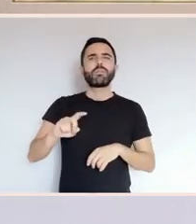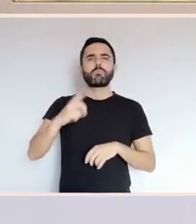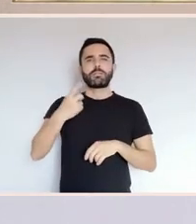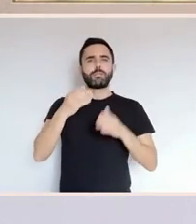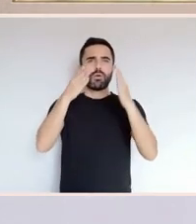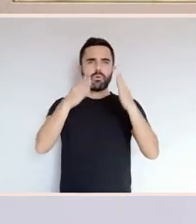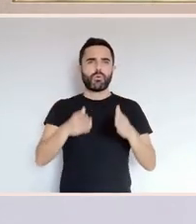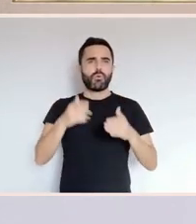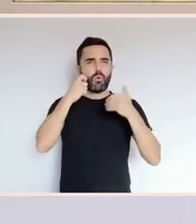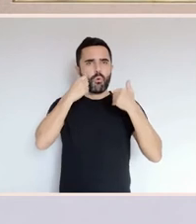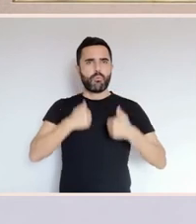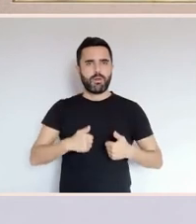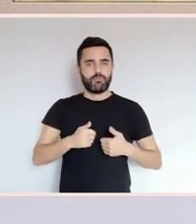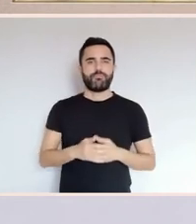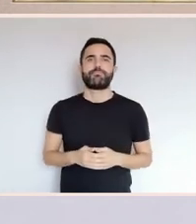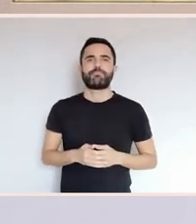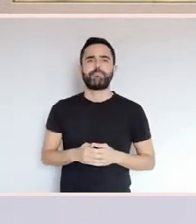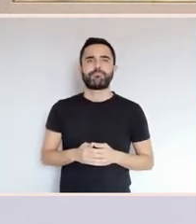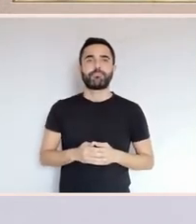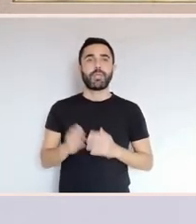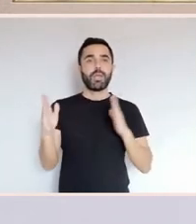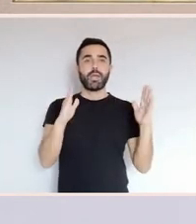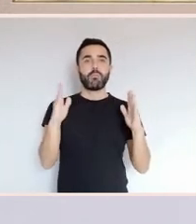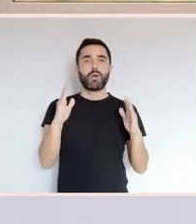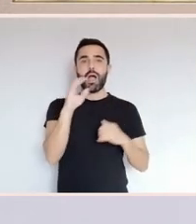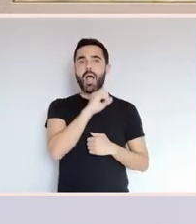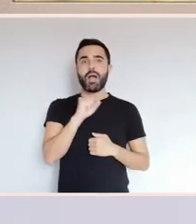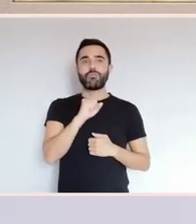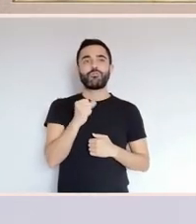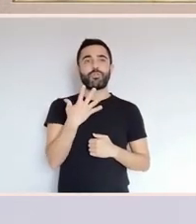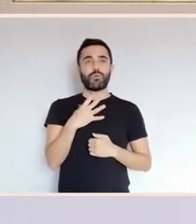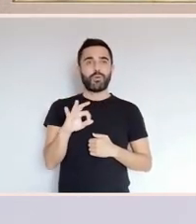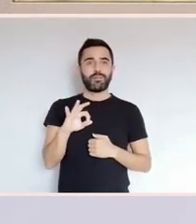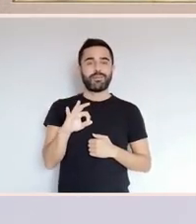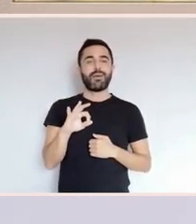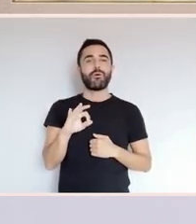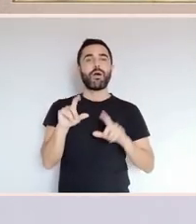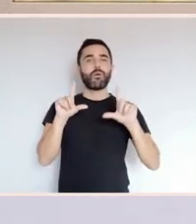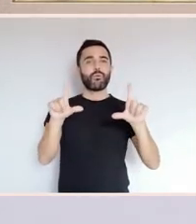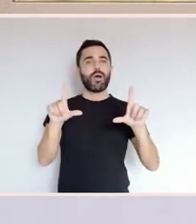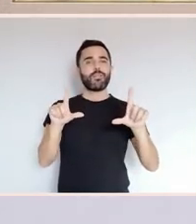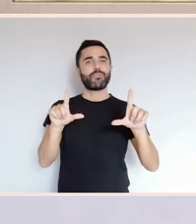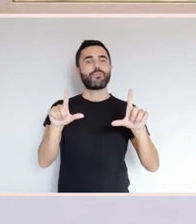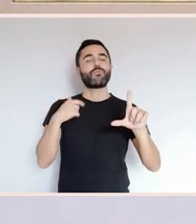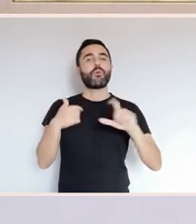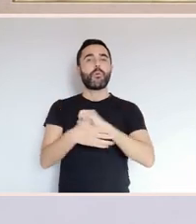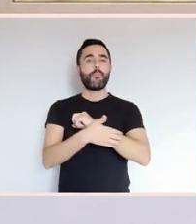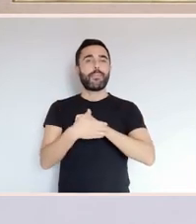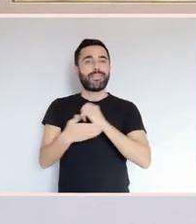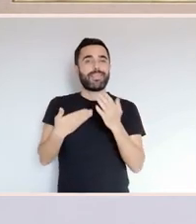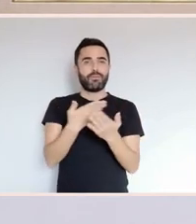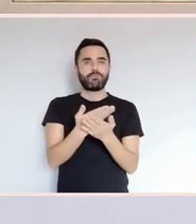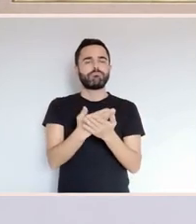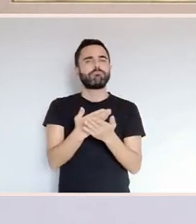a figura humana. Nos anos 50, como vemos no cadro dos mendigos, está moi